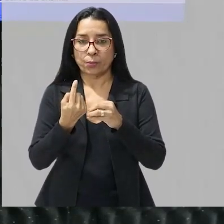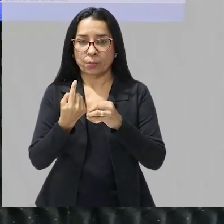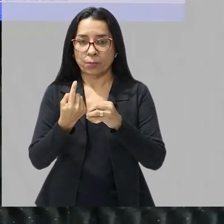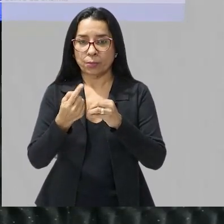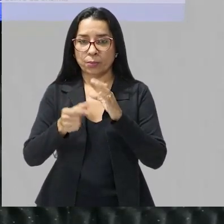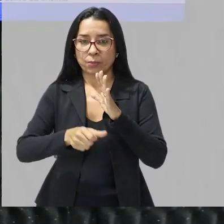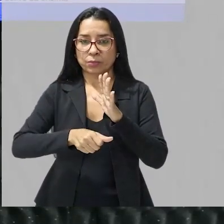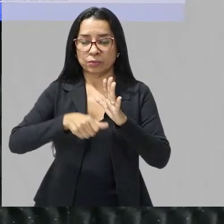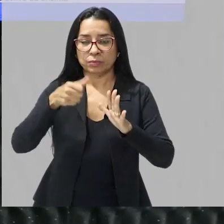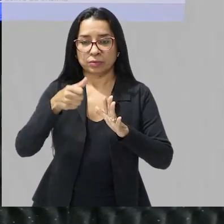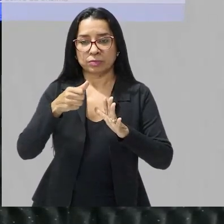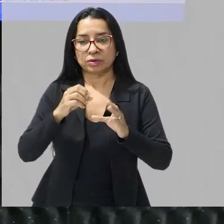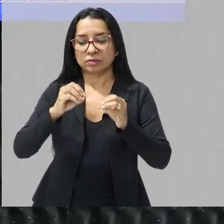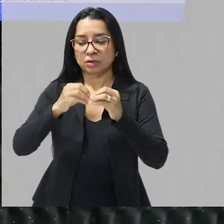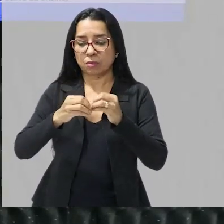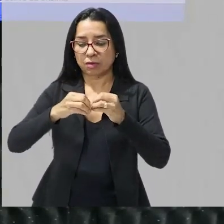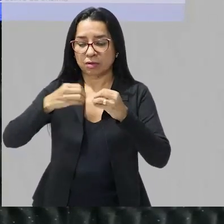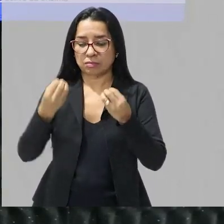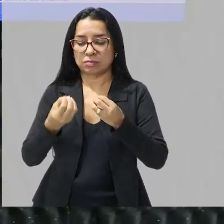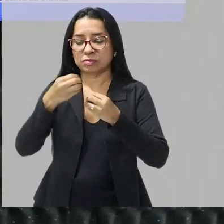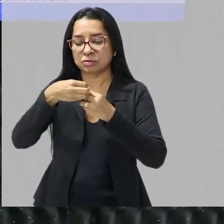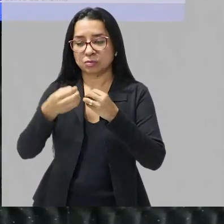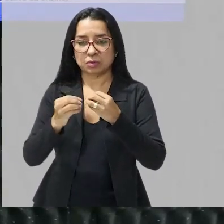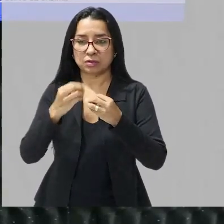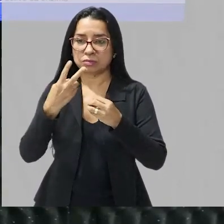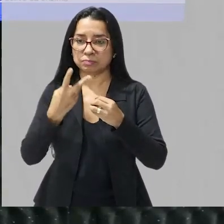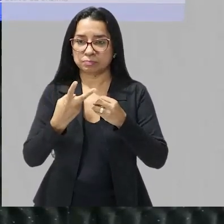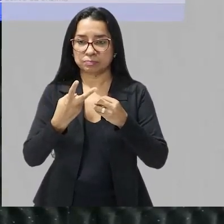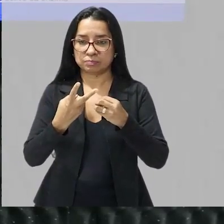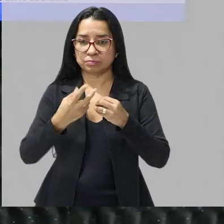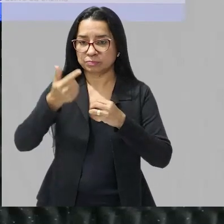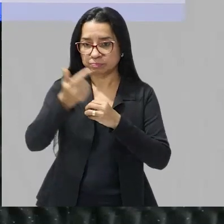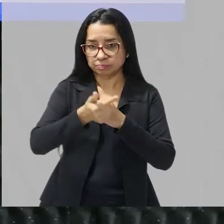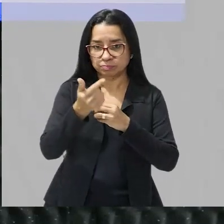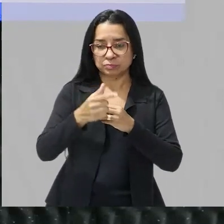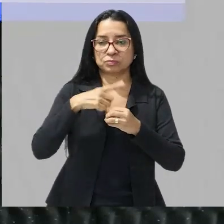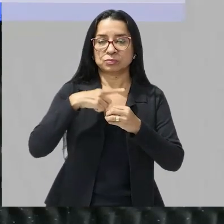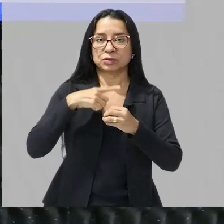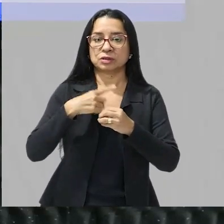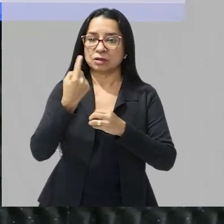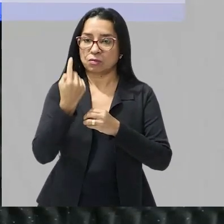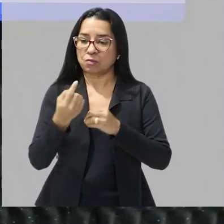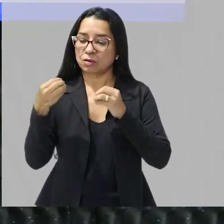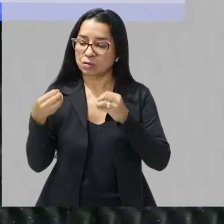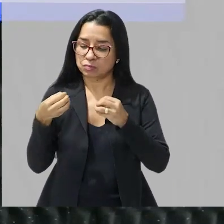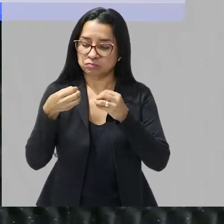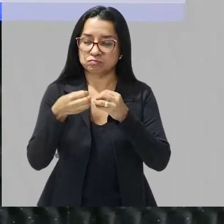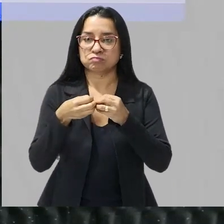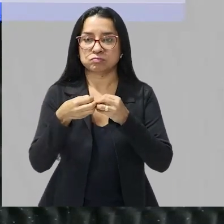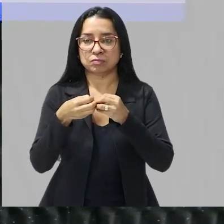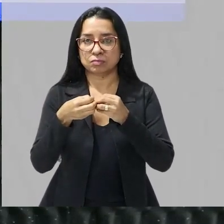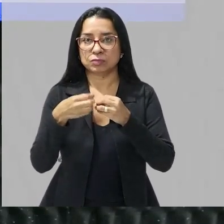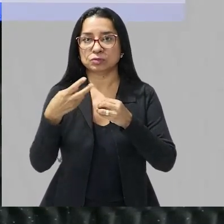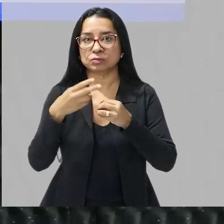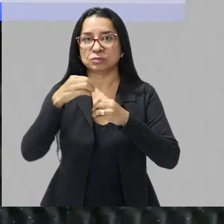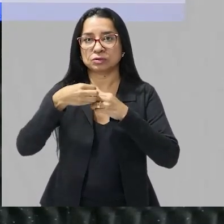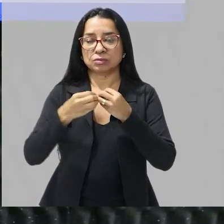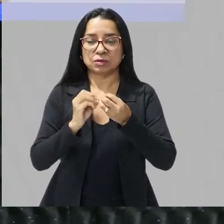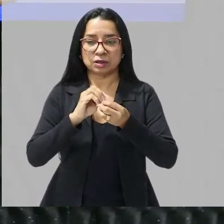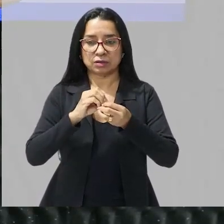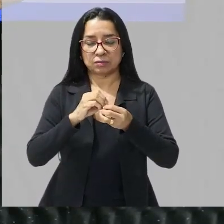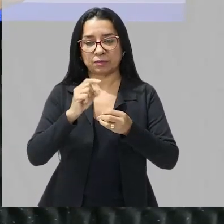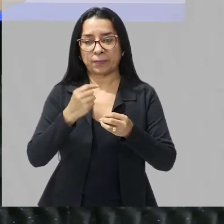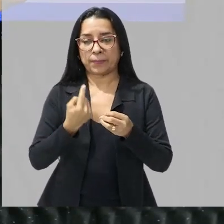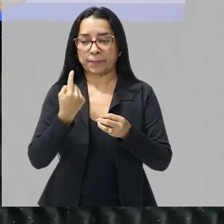eu tinha uma quebra de uma molécula em duas e na segunda situação eu tenho uma junção de duas moléculas em uma